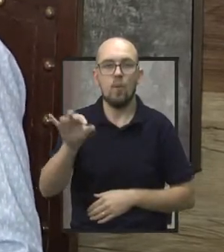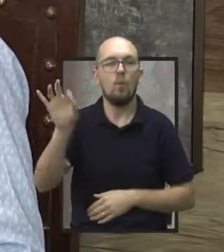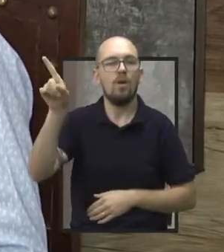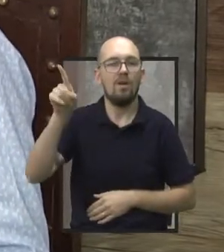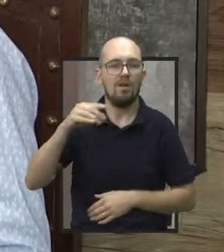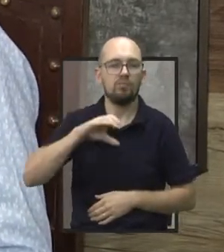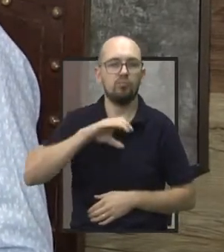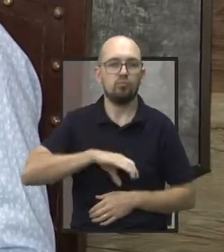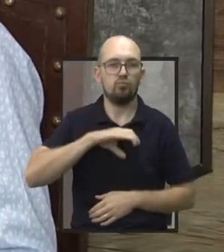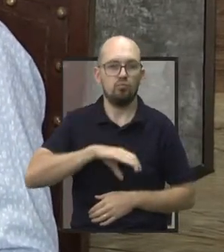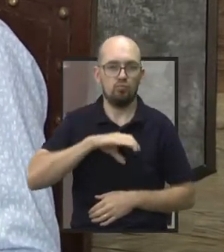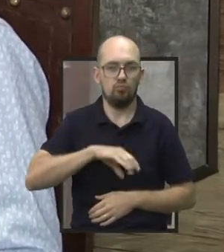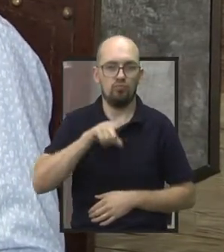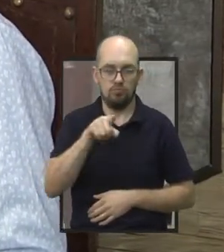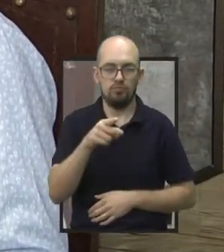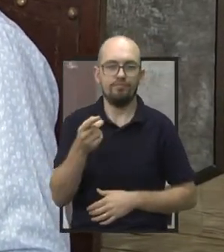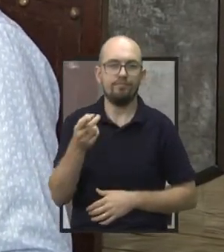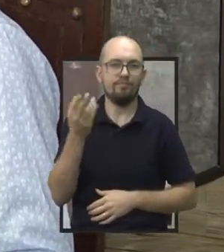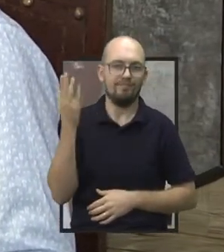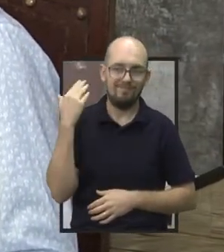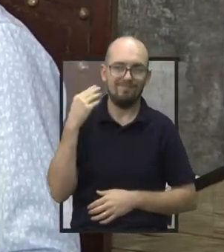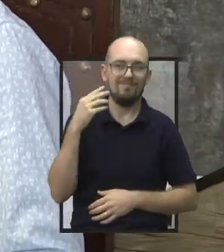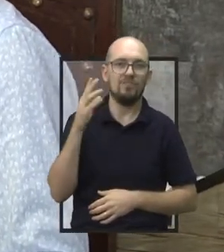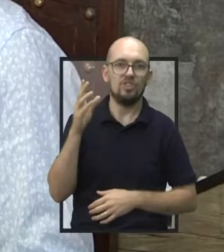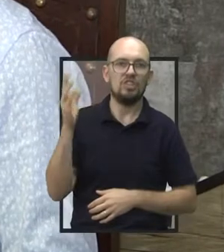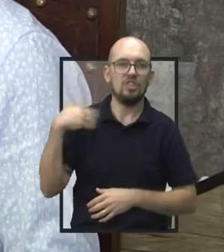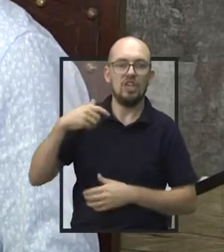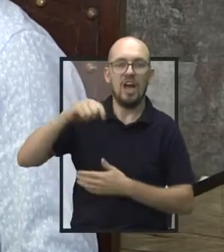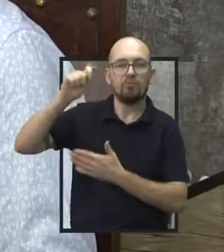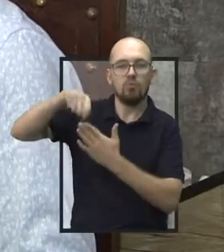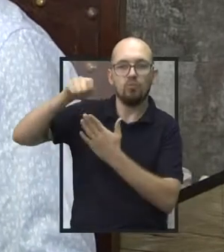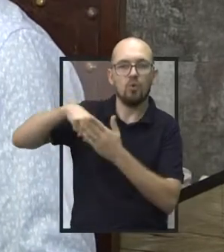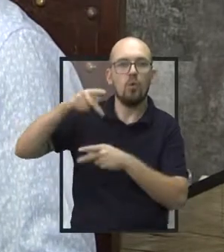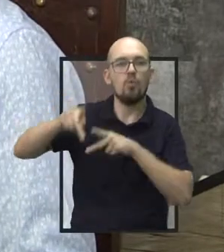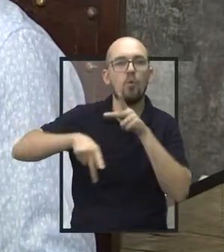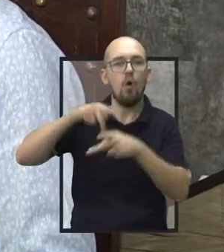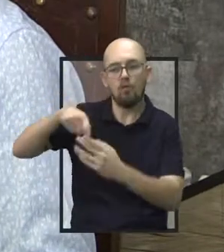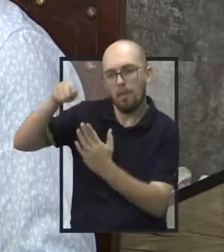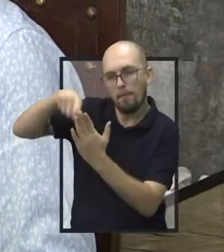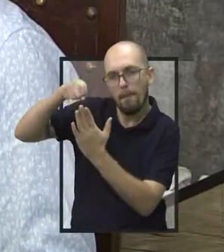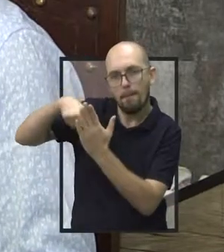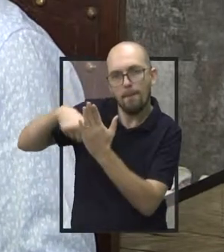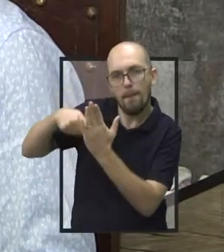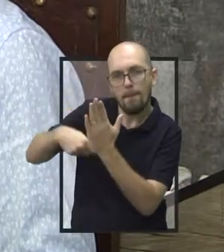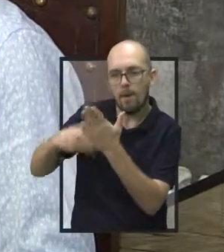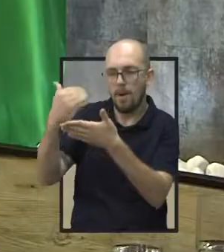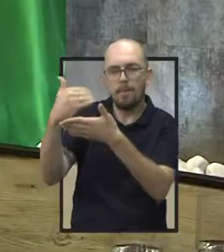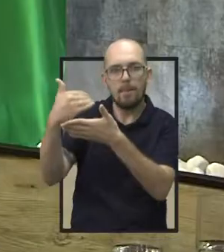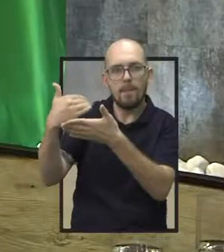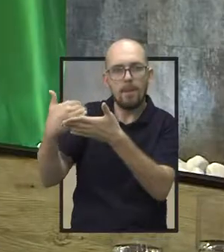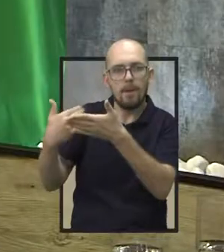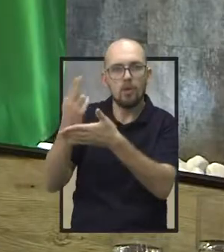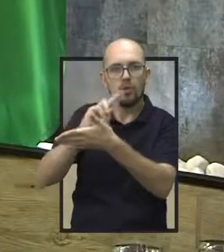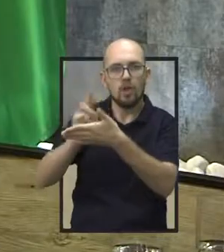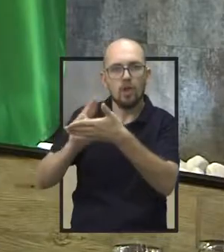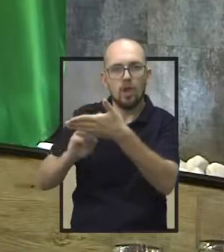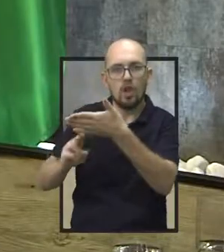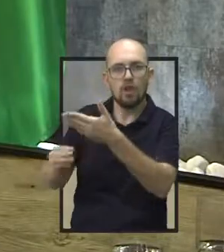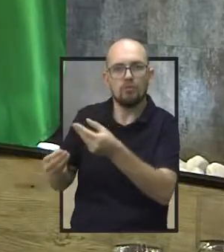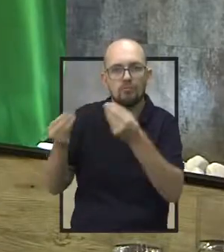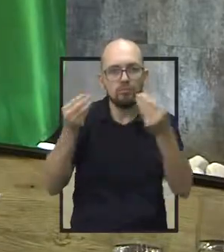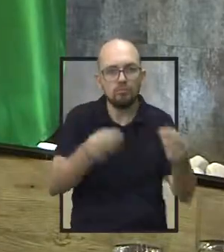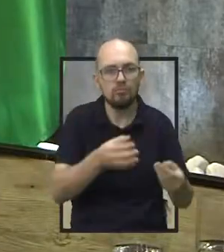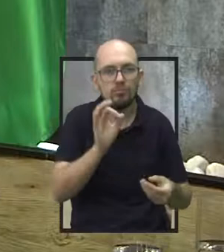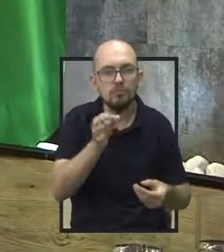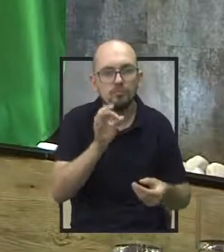senhor, inclusive, assim como os outros vereadores, o senhor recebeu um abaixo-assinado da população ali do distrito. Nós tivemos,